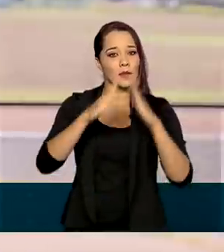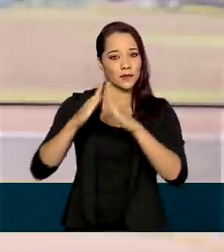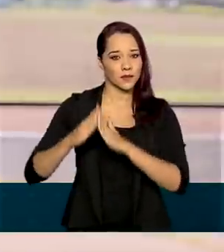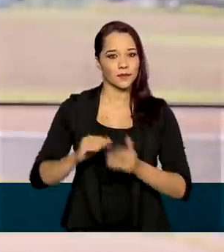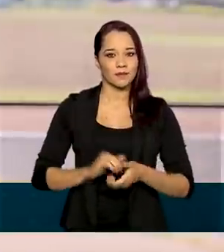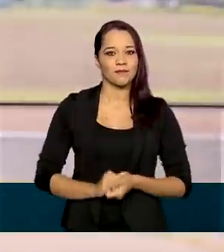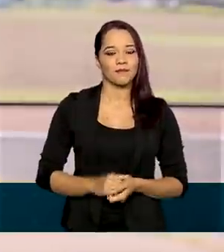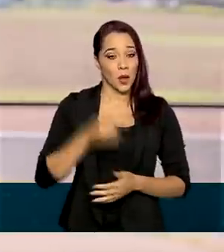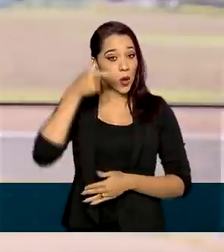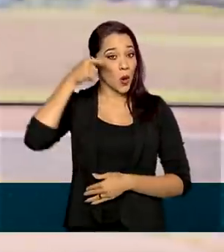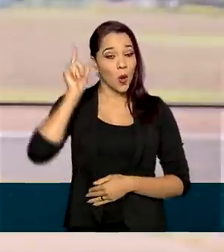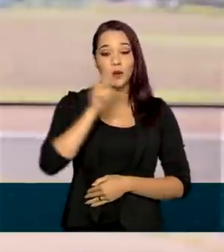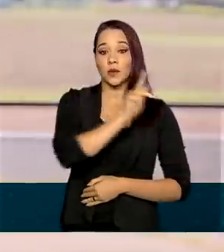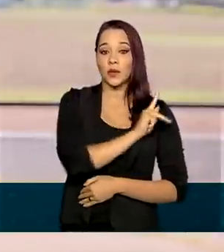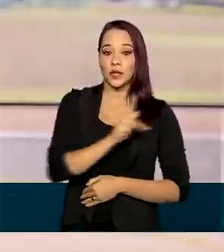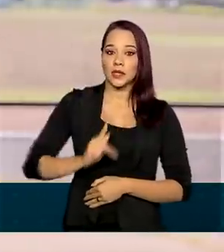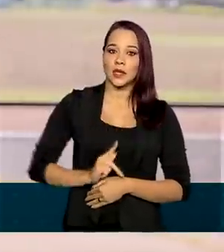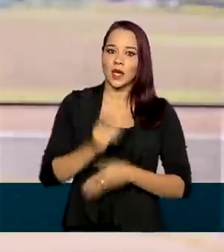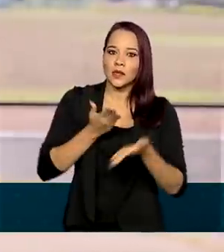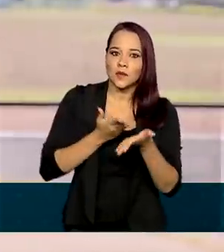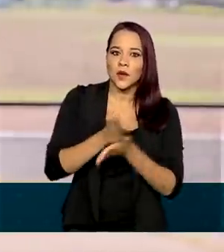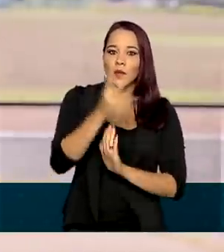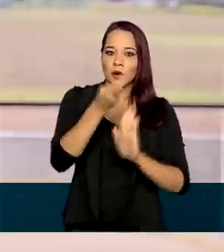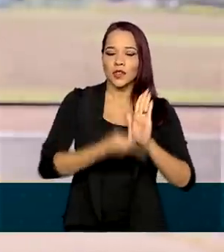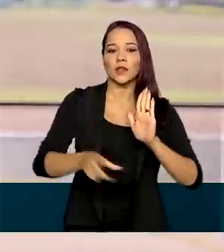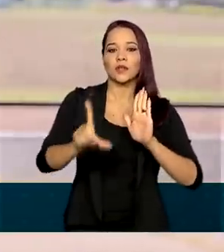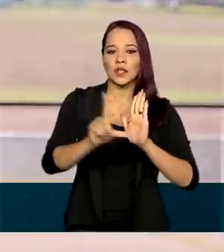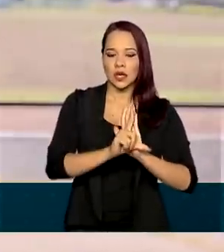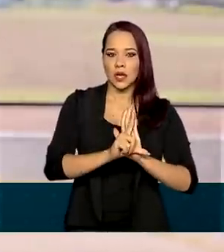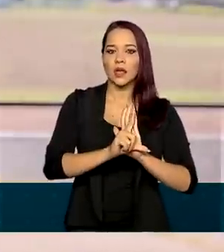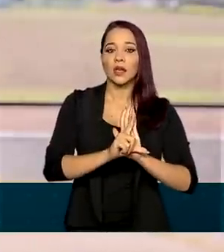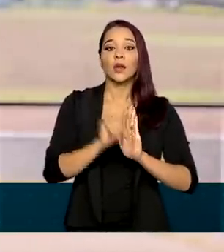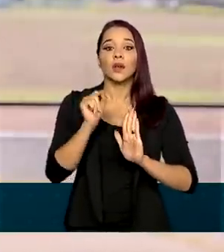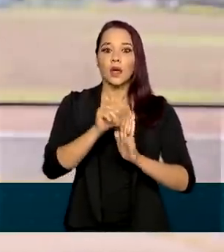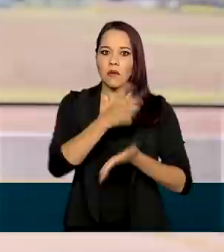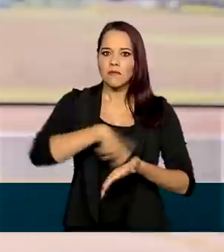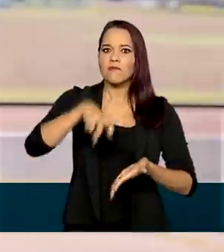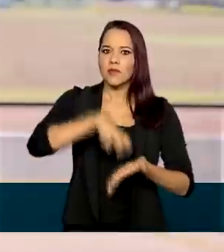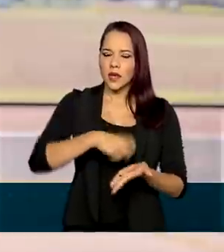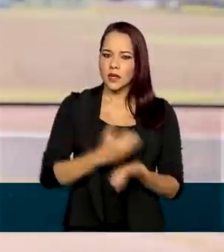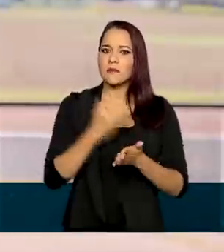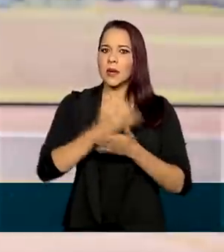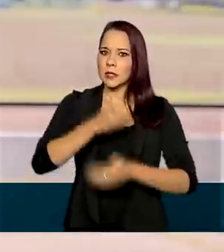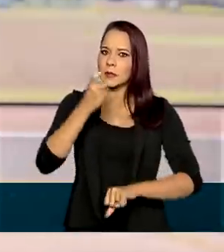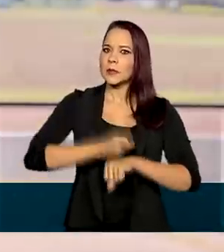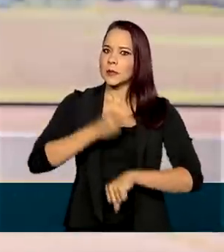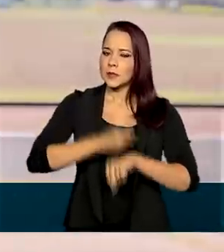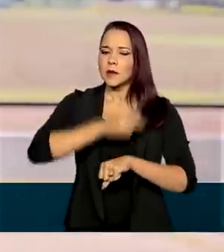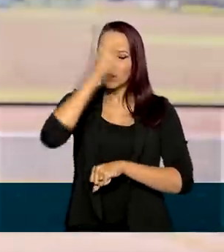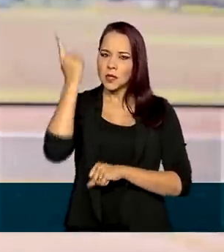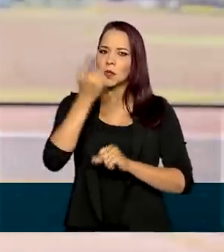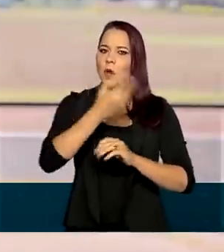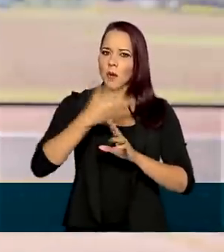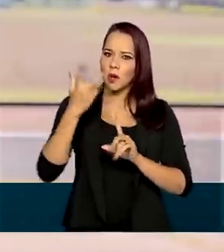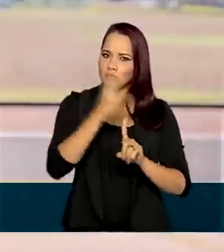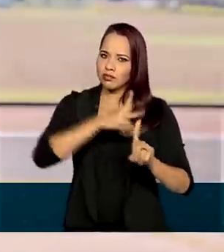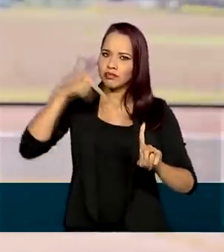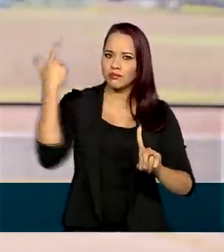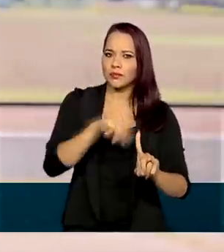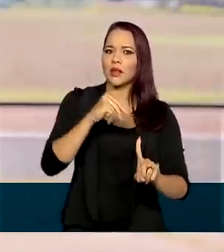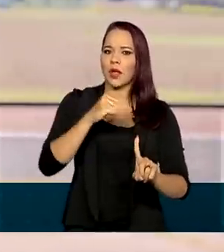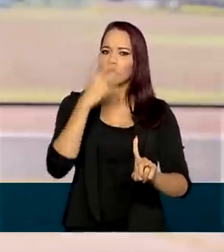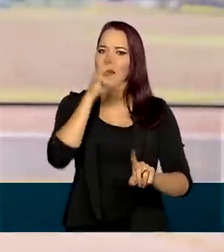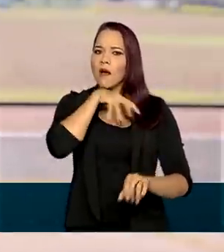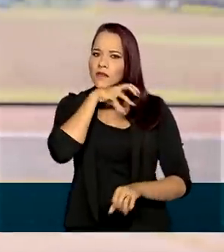E ontem, o presidente sancionou o projeto de lei que prevê penas mais duras a quem praticar maus tratos